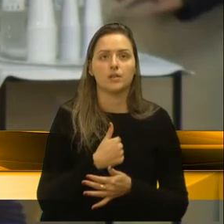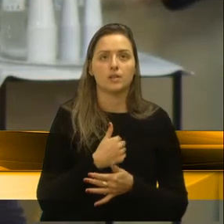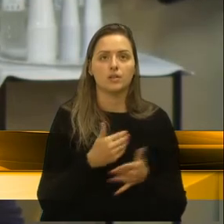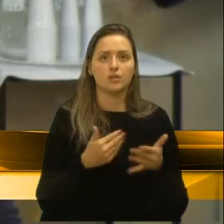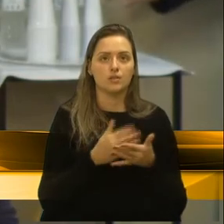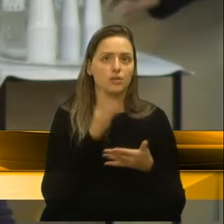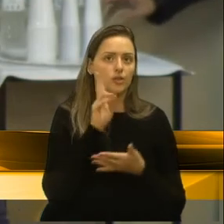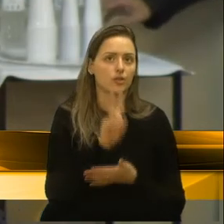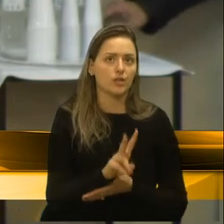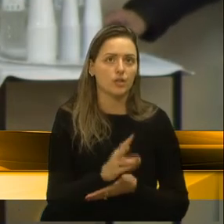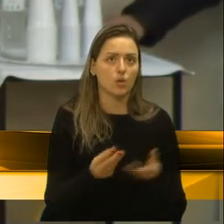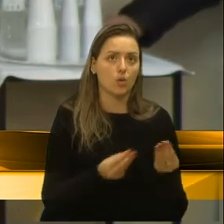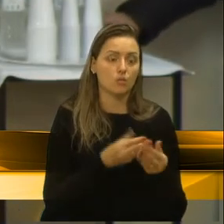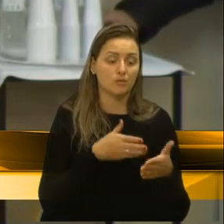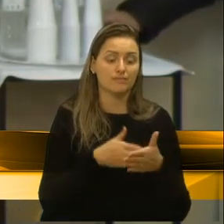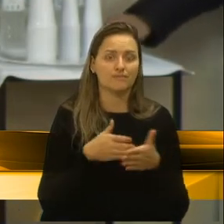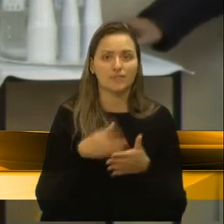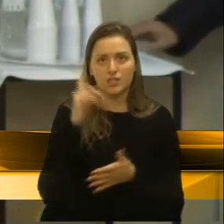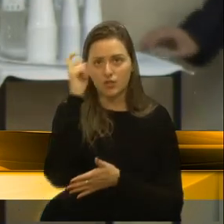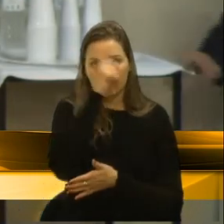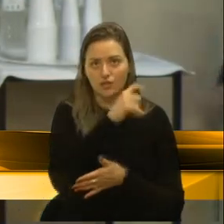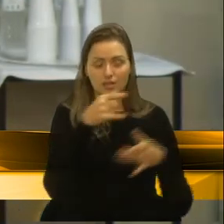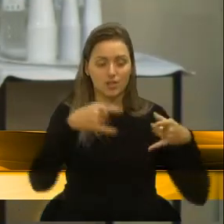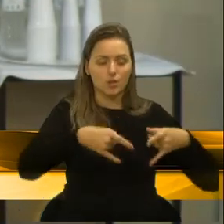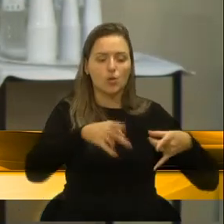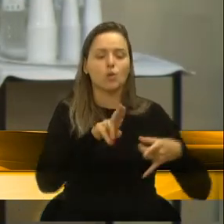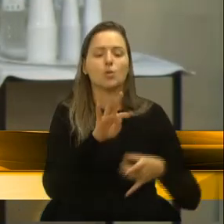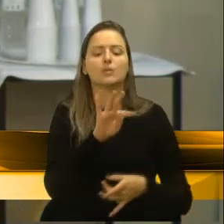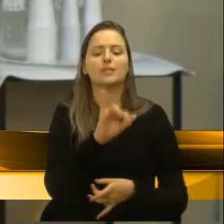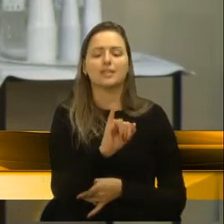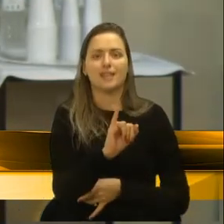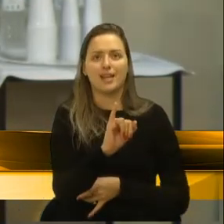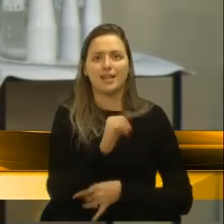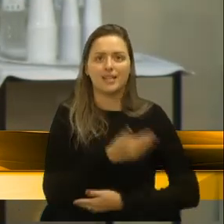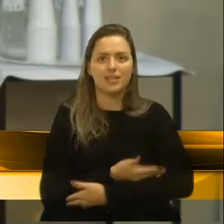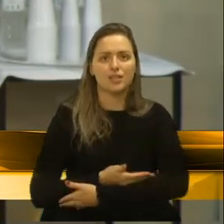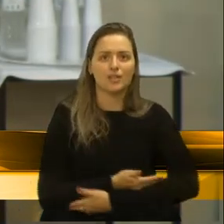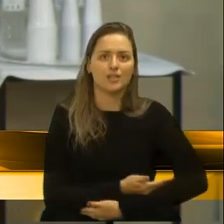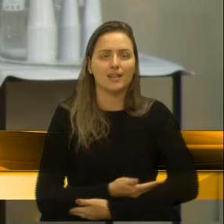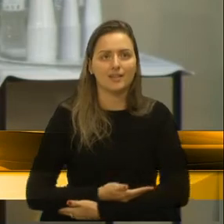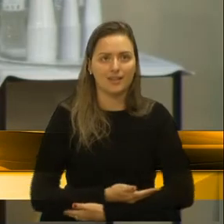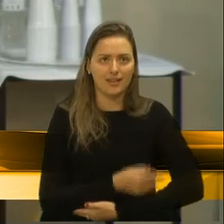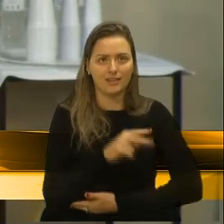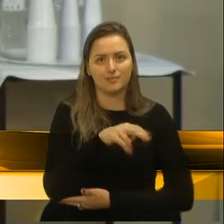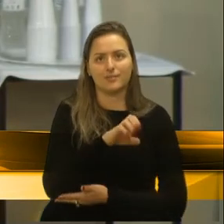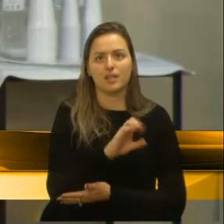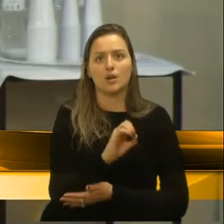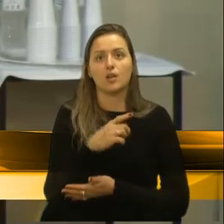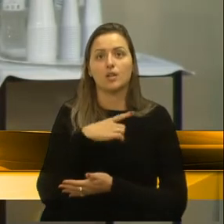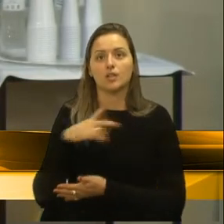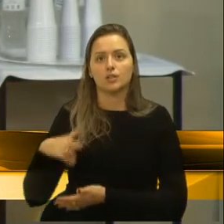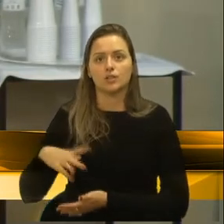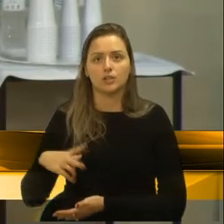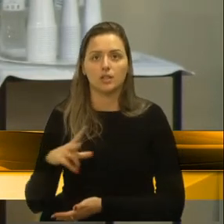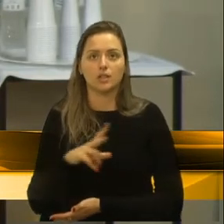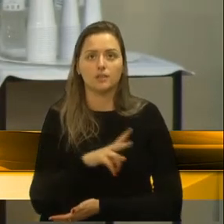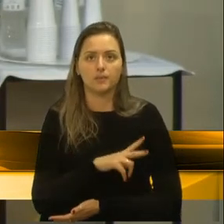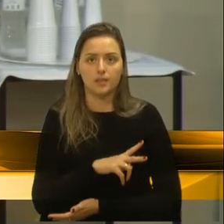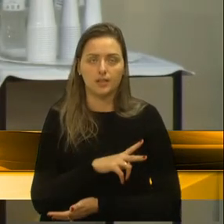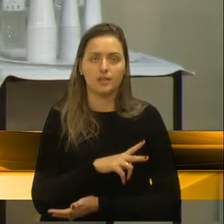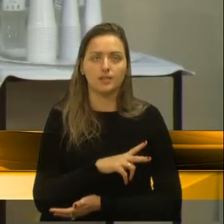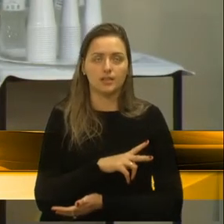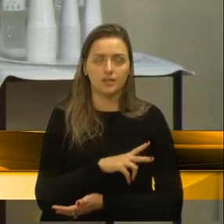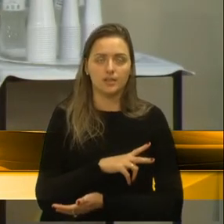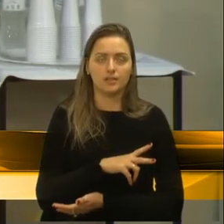dificuldades com leitos de UTI NEL. É uma dificuldade grande na região. Eu estava com pacientes do plano de